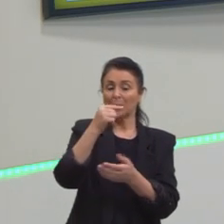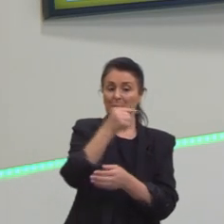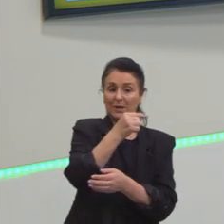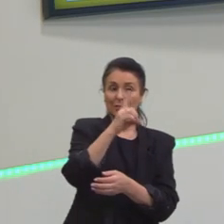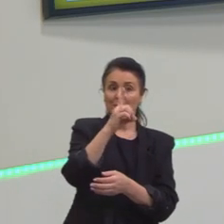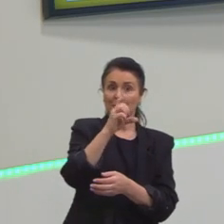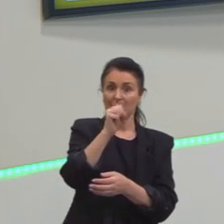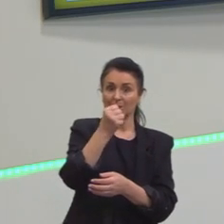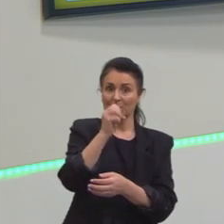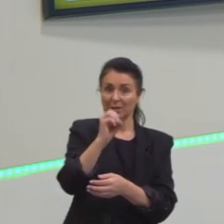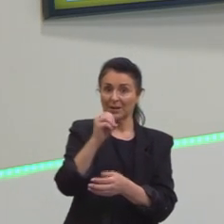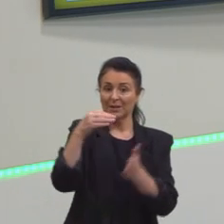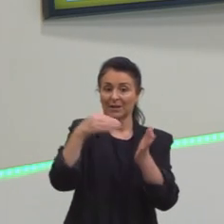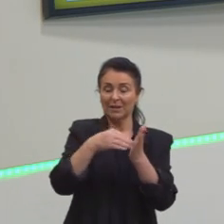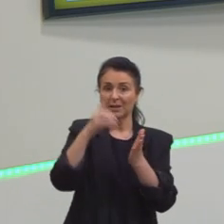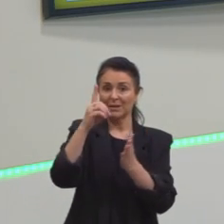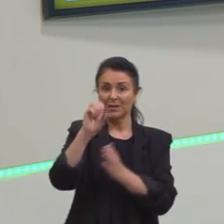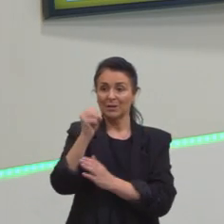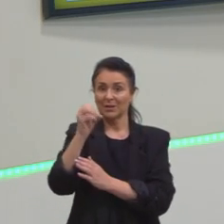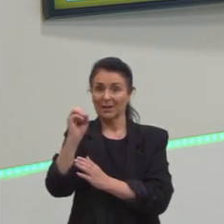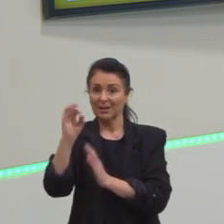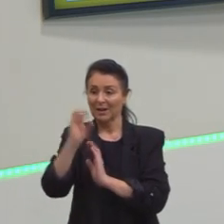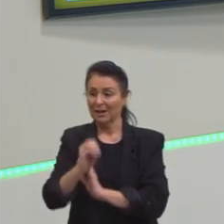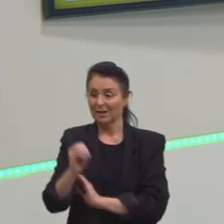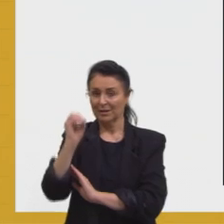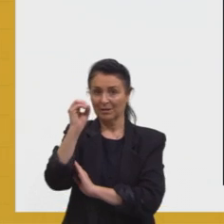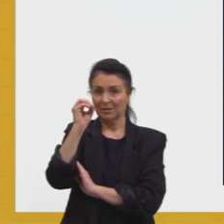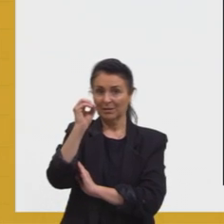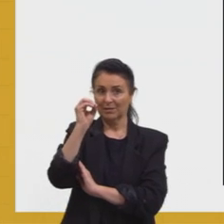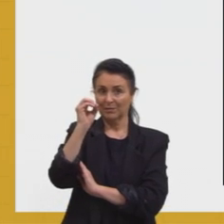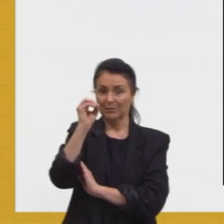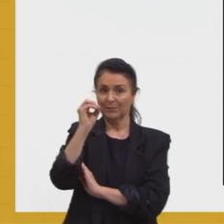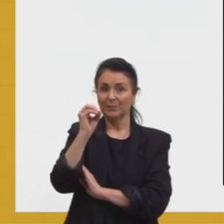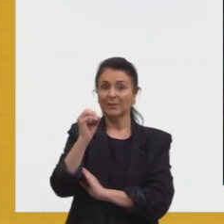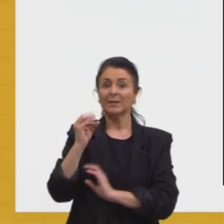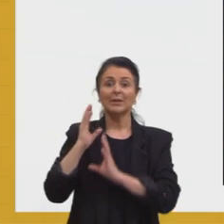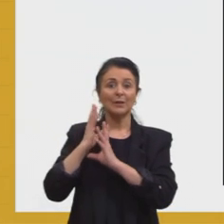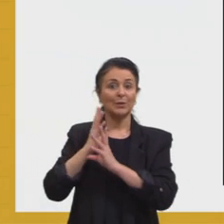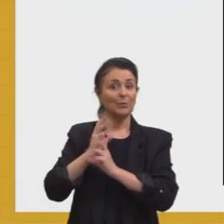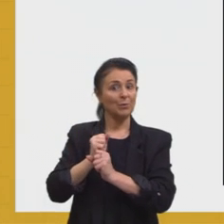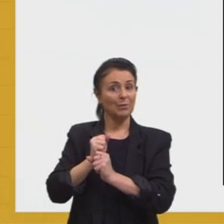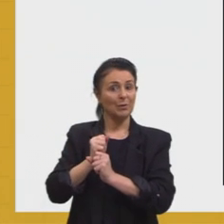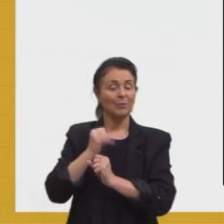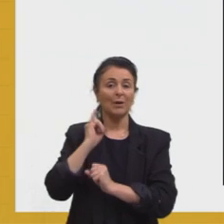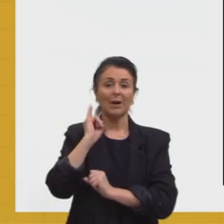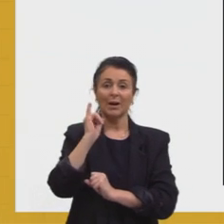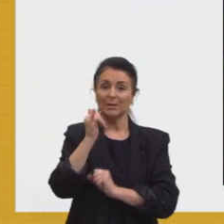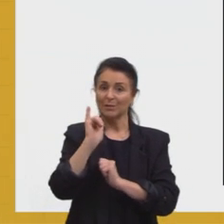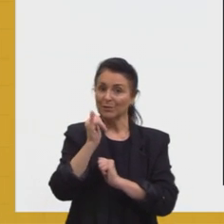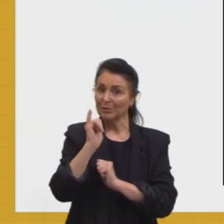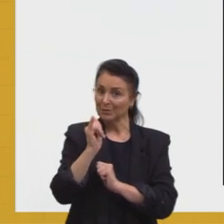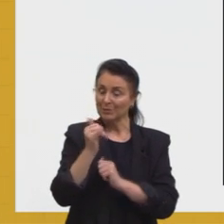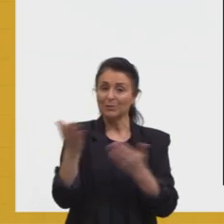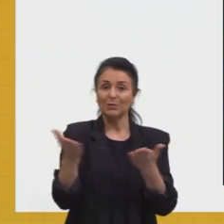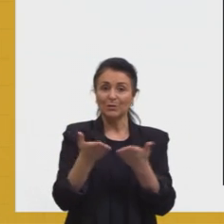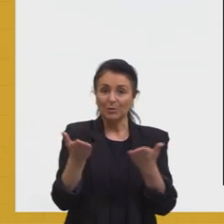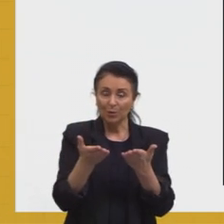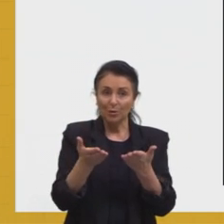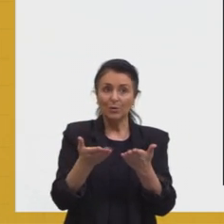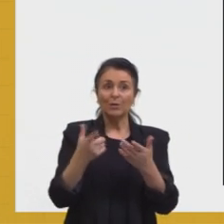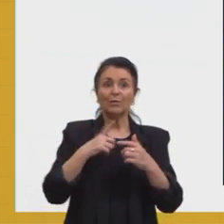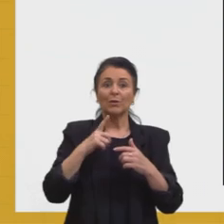graus. Então, concluindo, a partir dessas informações, e aqui foi uma explanação sobre